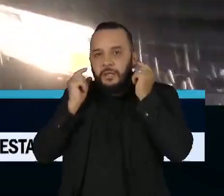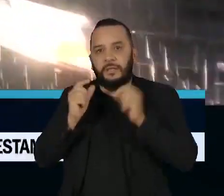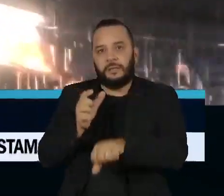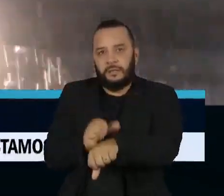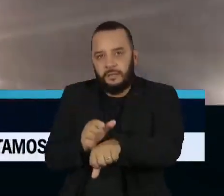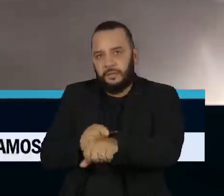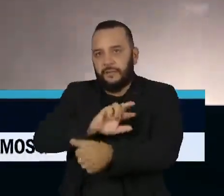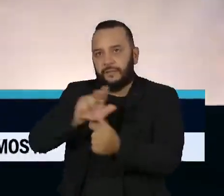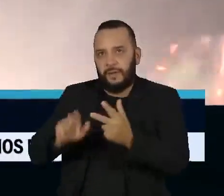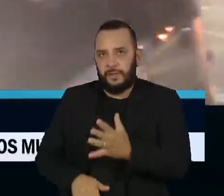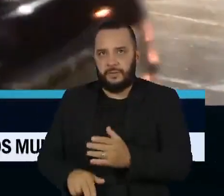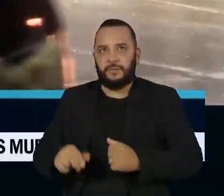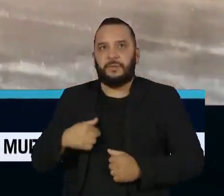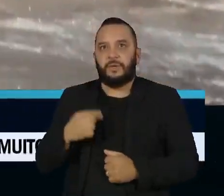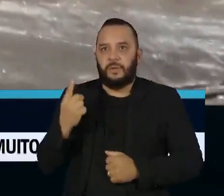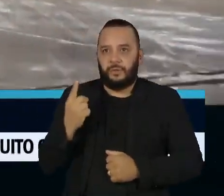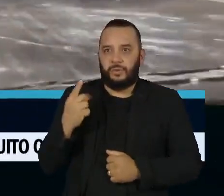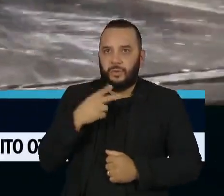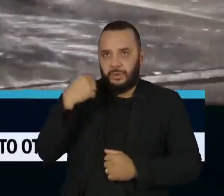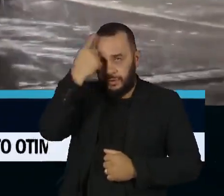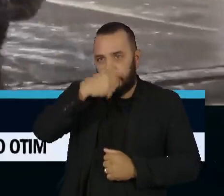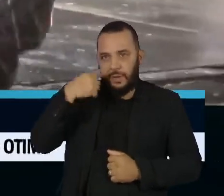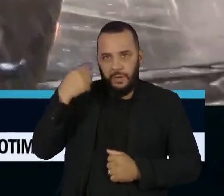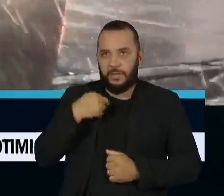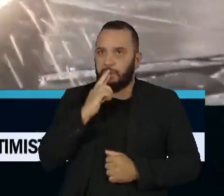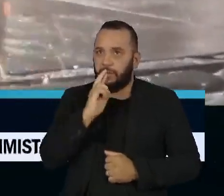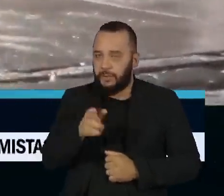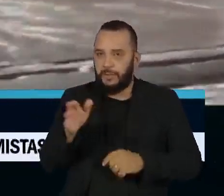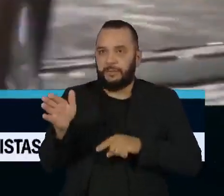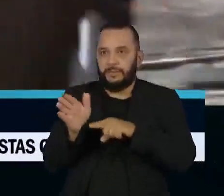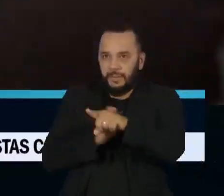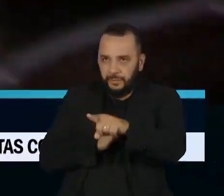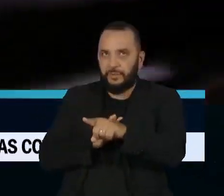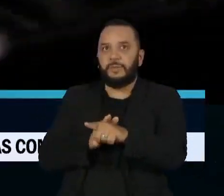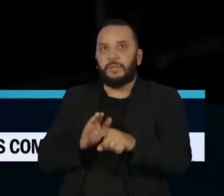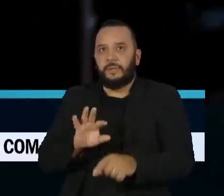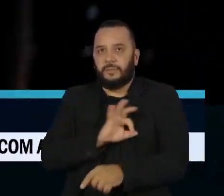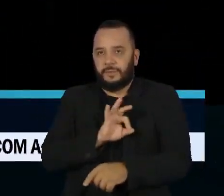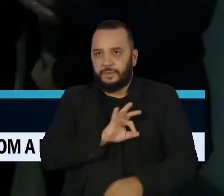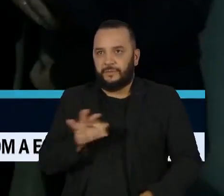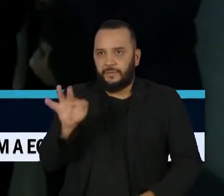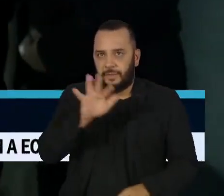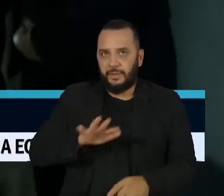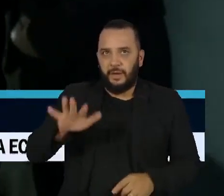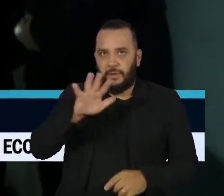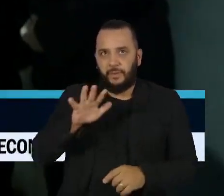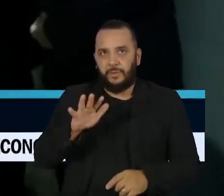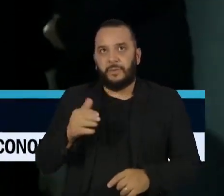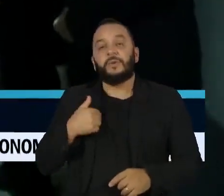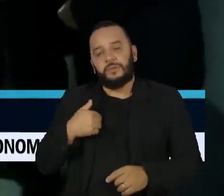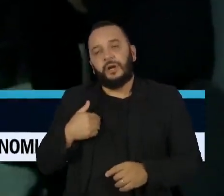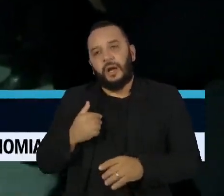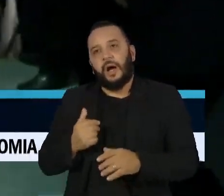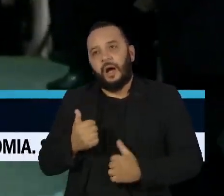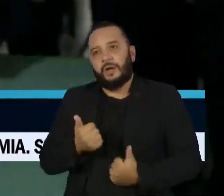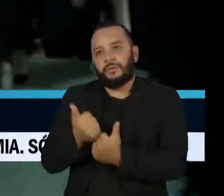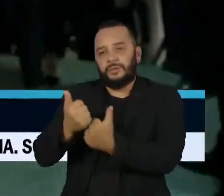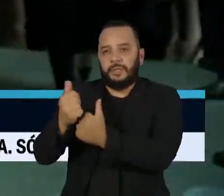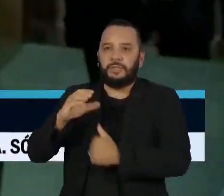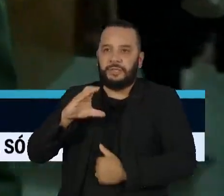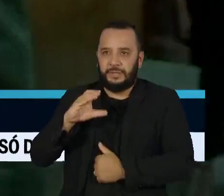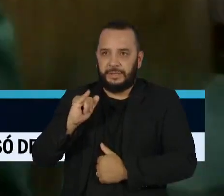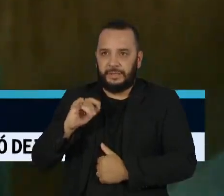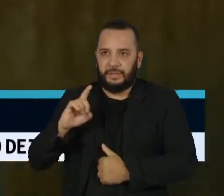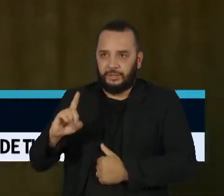Foram 12 horas respondendo às perguntas dos investigadores da Polícia Federal. O ajudante de ordens do ex